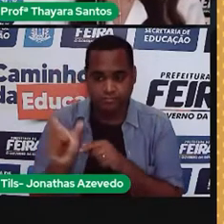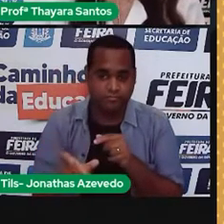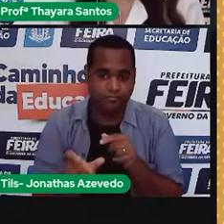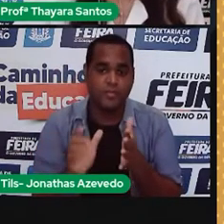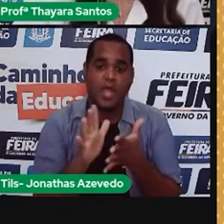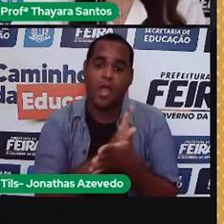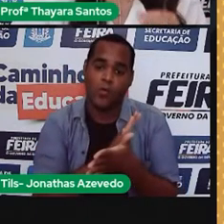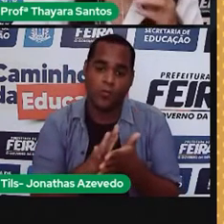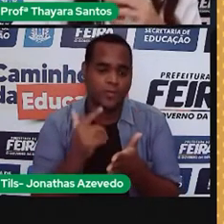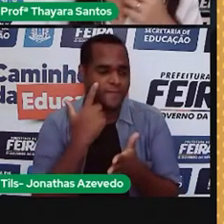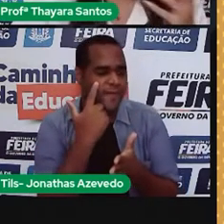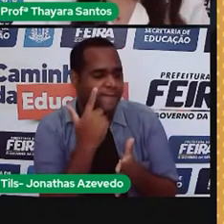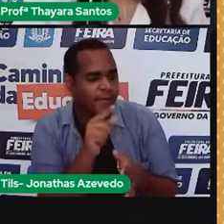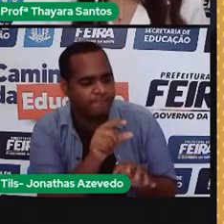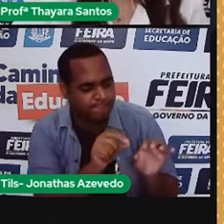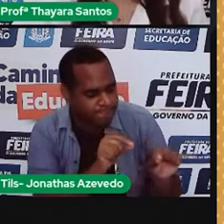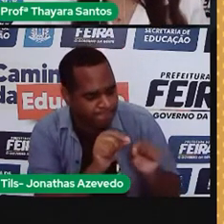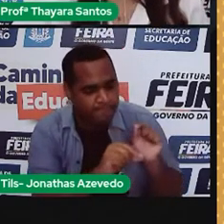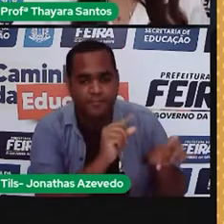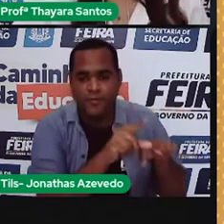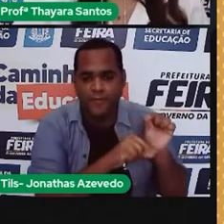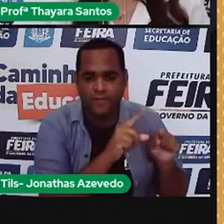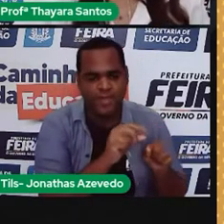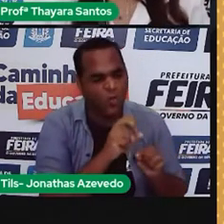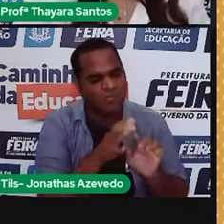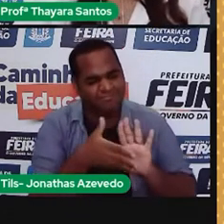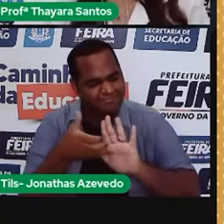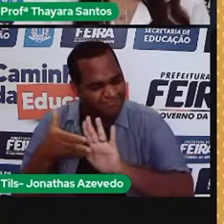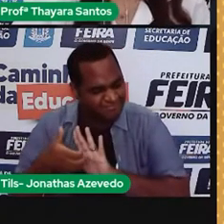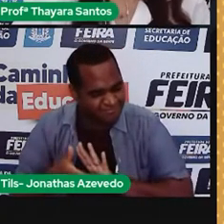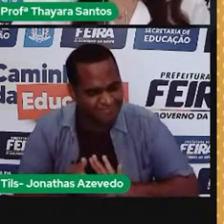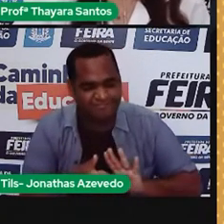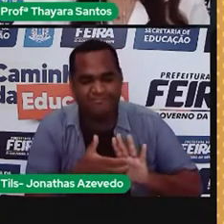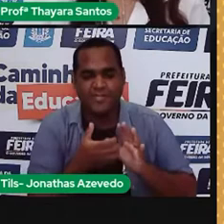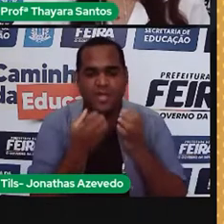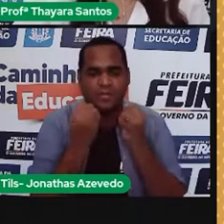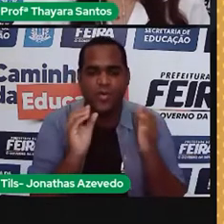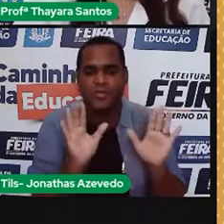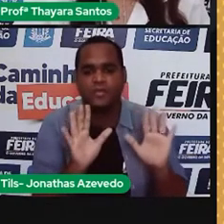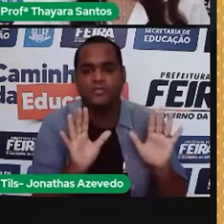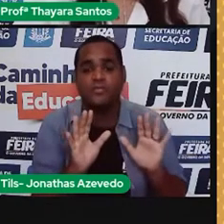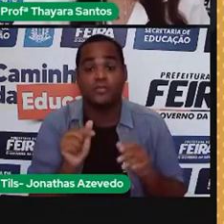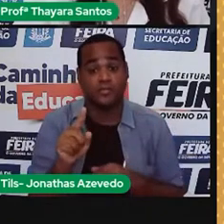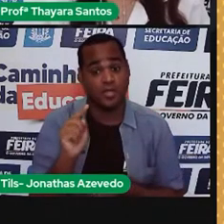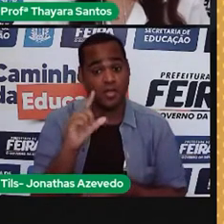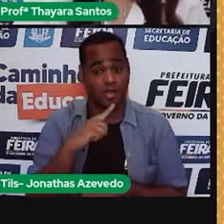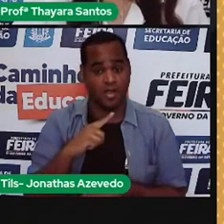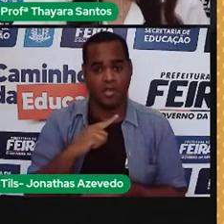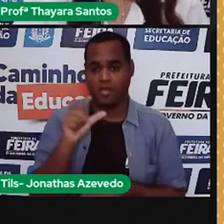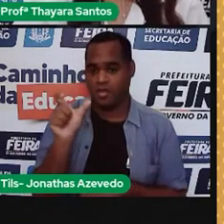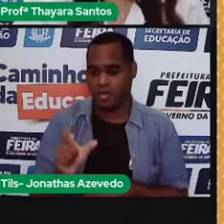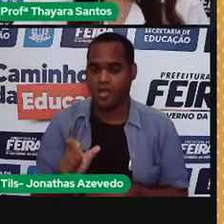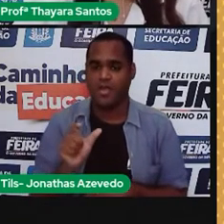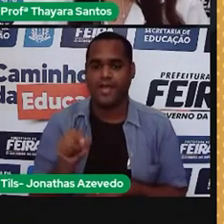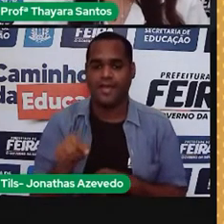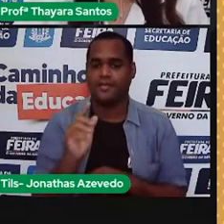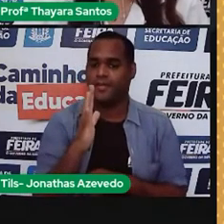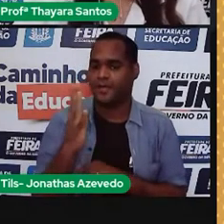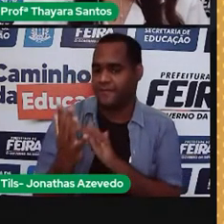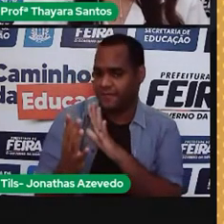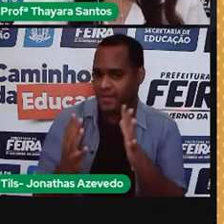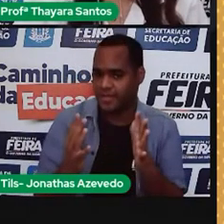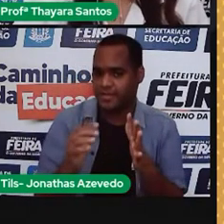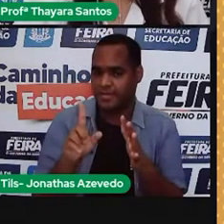características ou então excluam outras características. Por exemplo, uma planta que tem uma